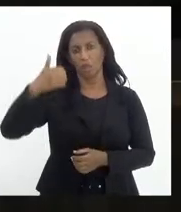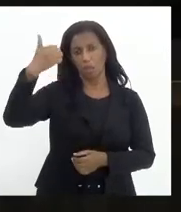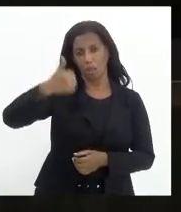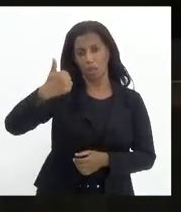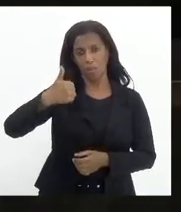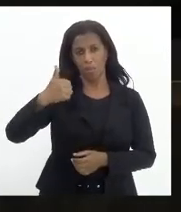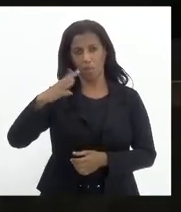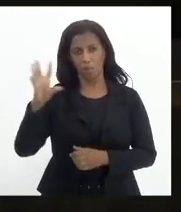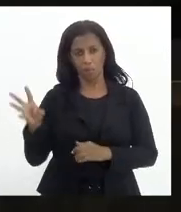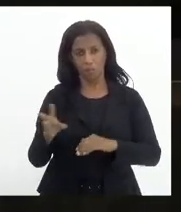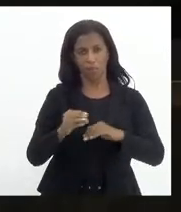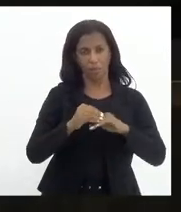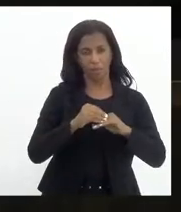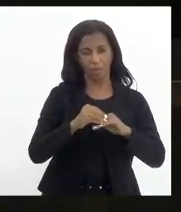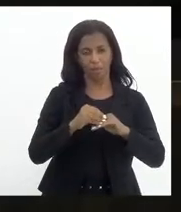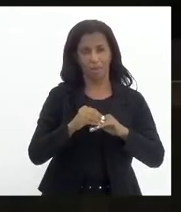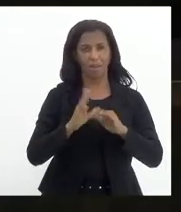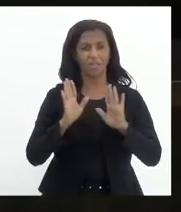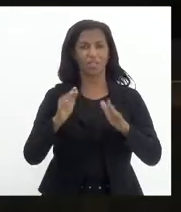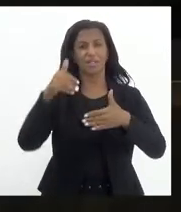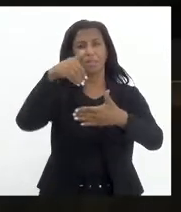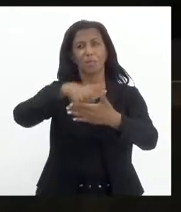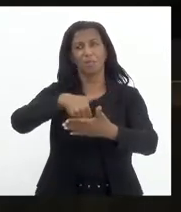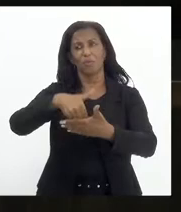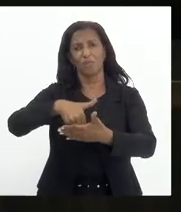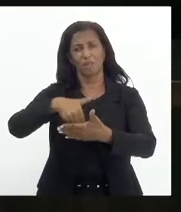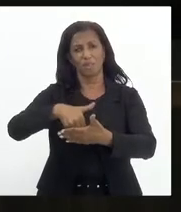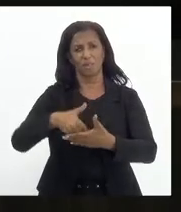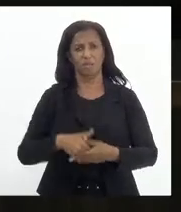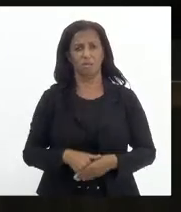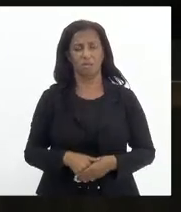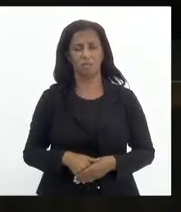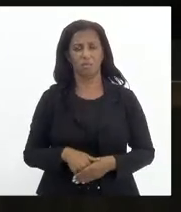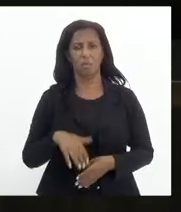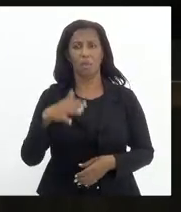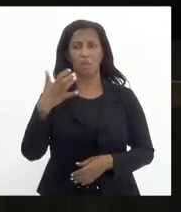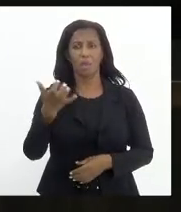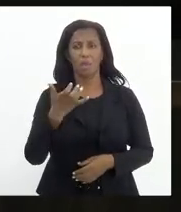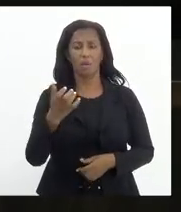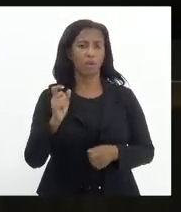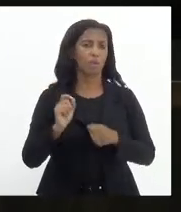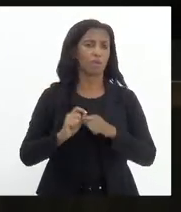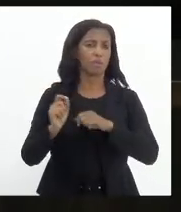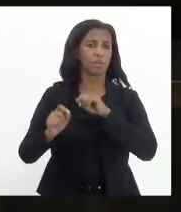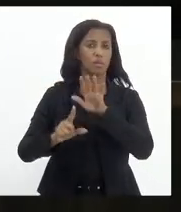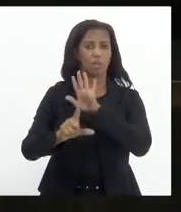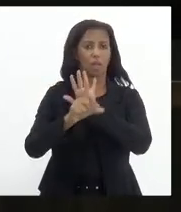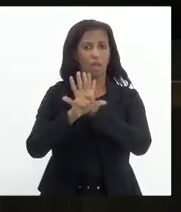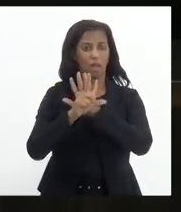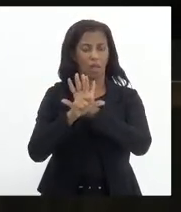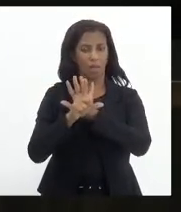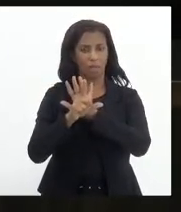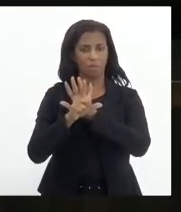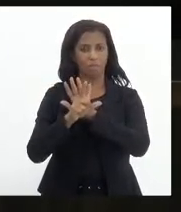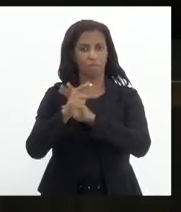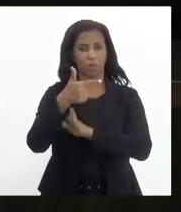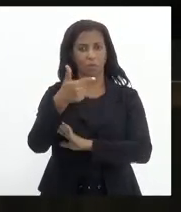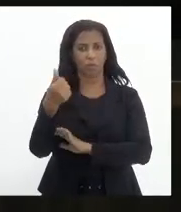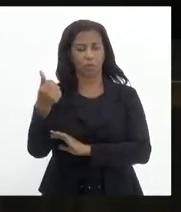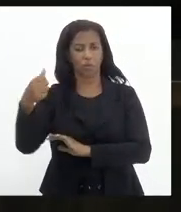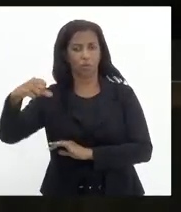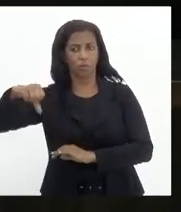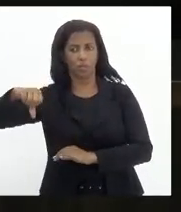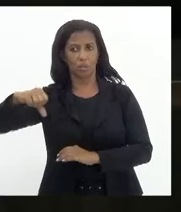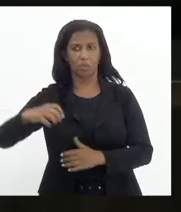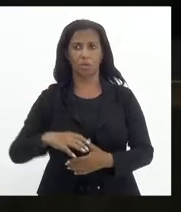Porque agora, quando nós já estamos em votação, não consigo. porque eu quero fazer salvaguardar uma lei nossa de 19 que,